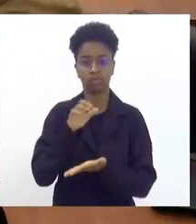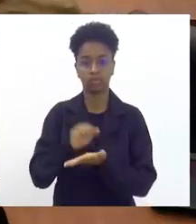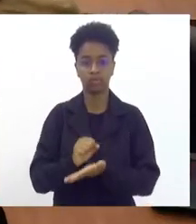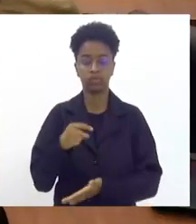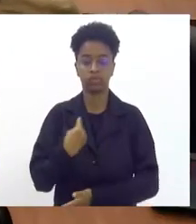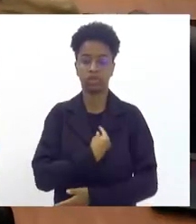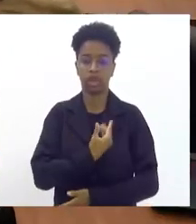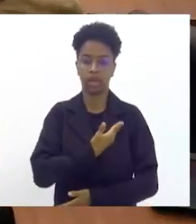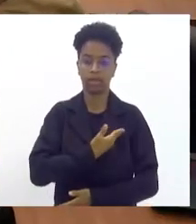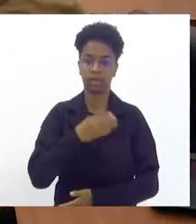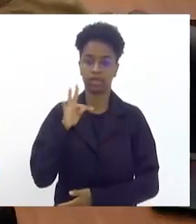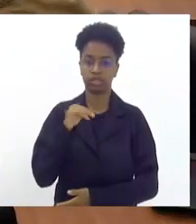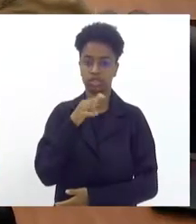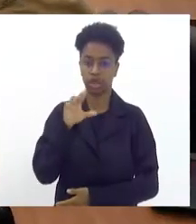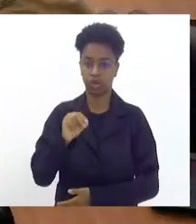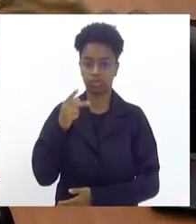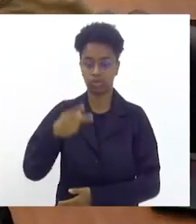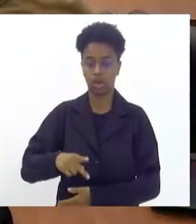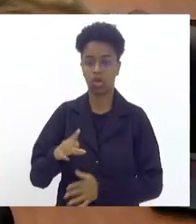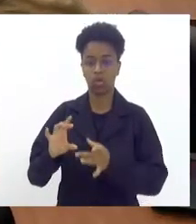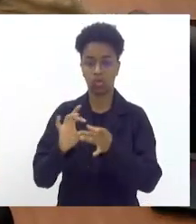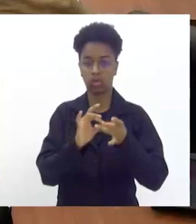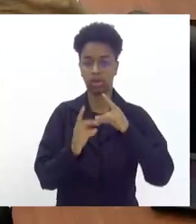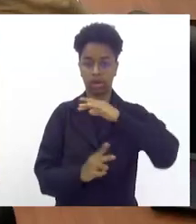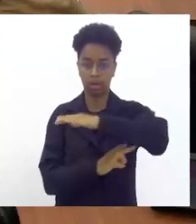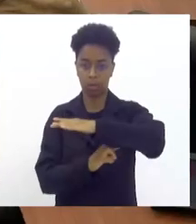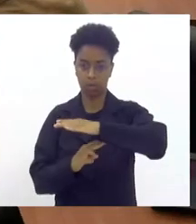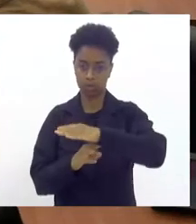companheiro Tião, da Unísio da Ponte, aqui, por gentileza.